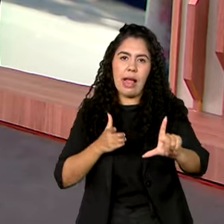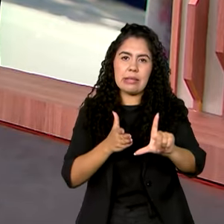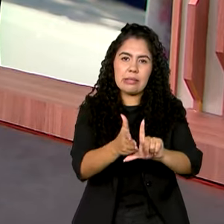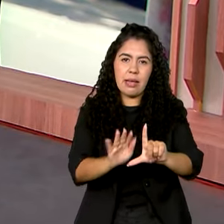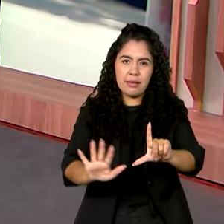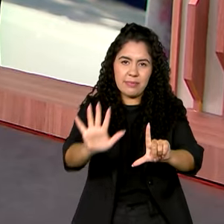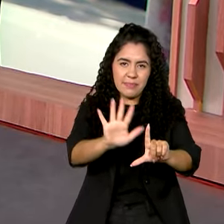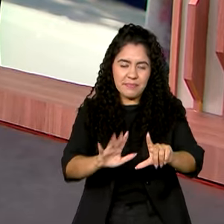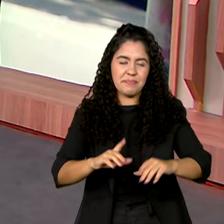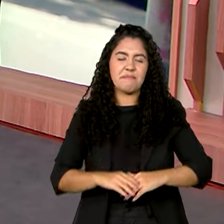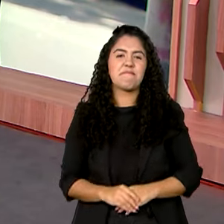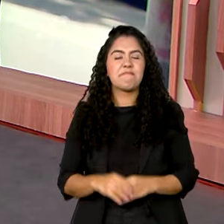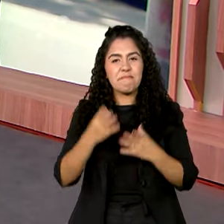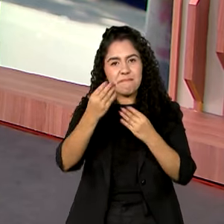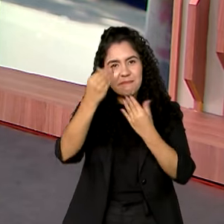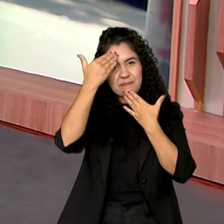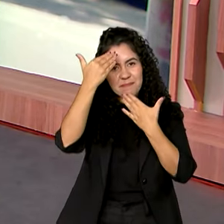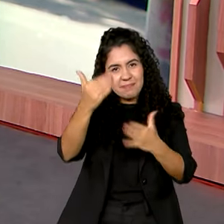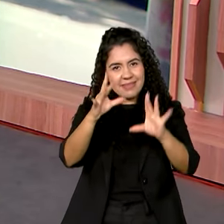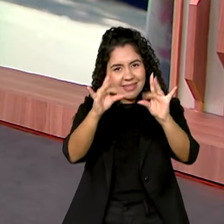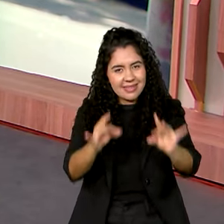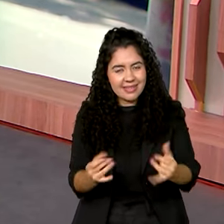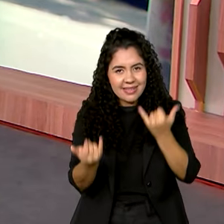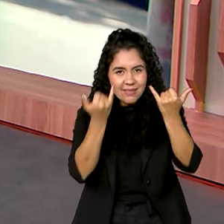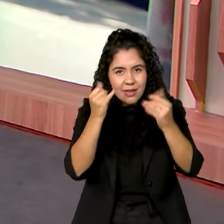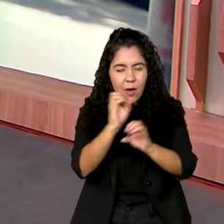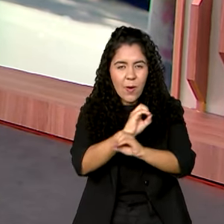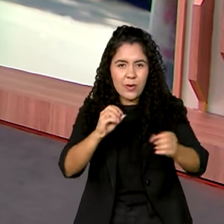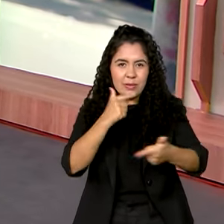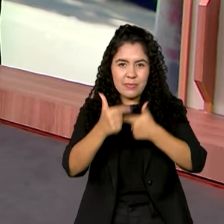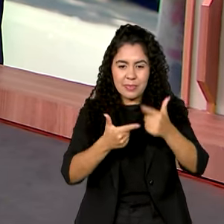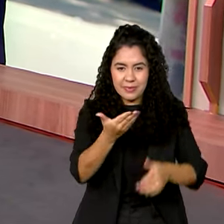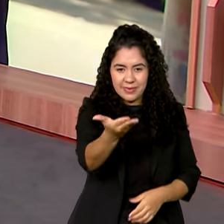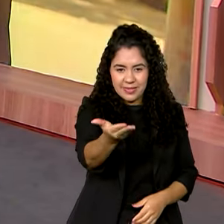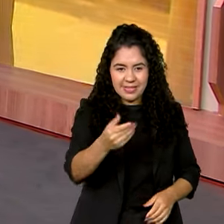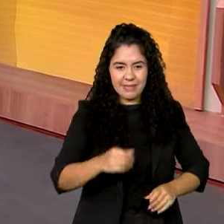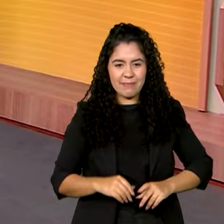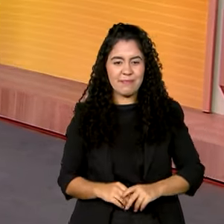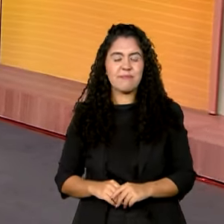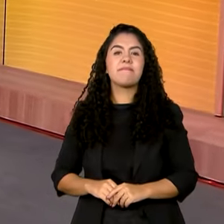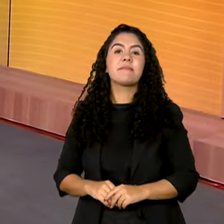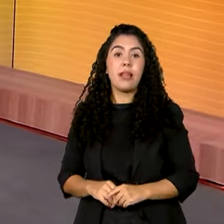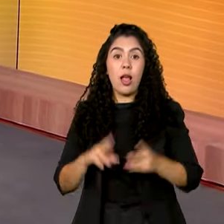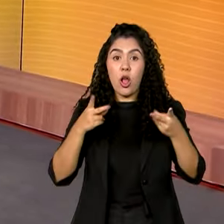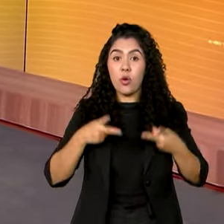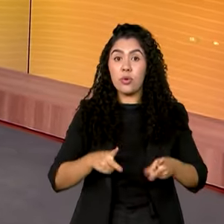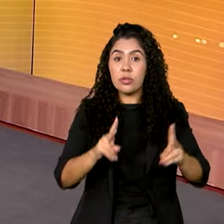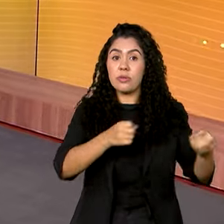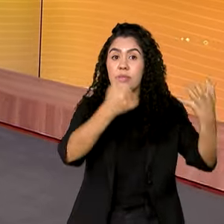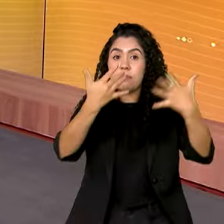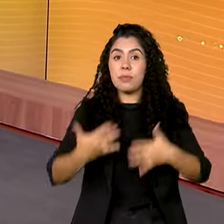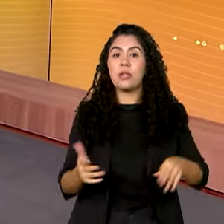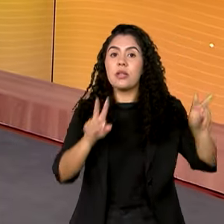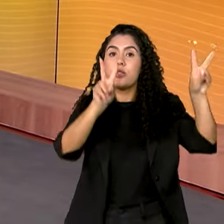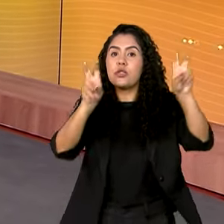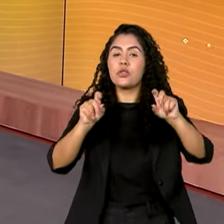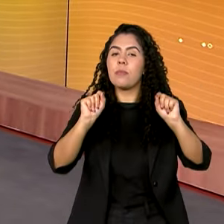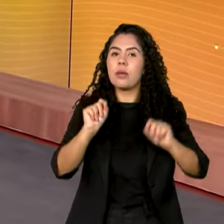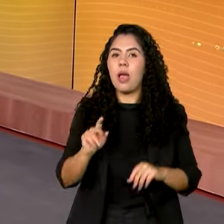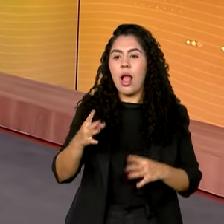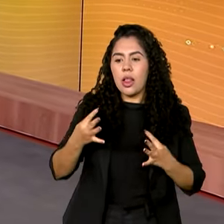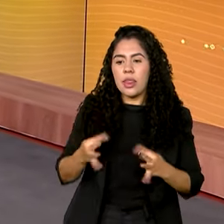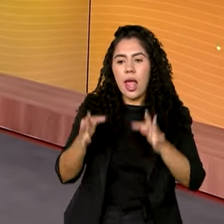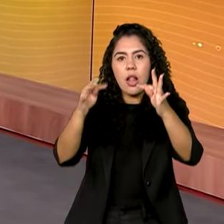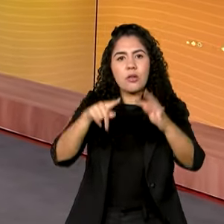Ok, Claudinho, obrigada pelas informações. Bom trabalho para você aí no Rio de Janeiro. E continuamos falando do uso da tecnologia para